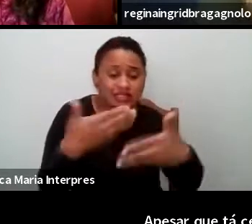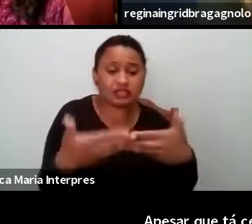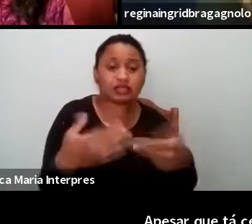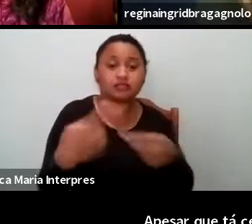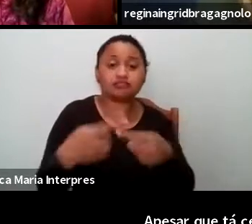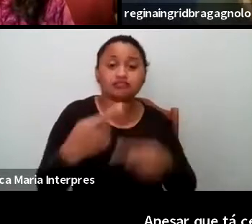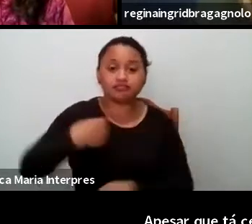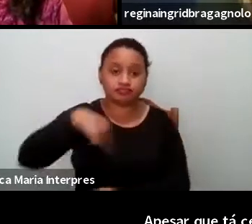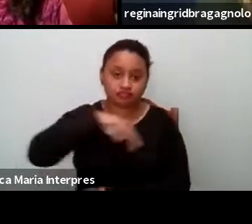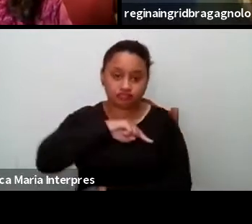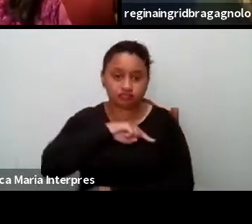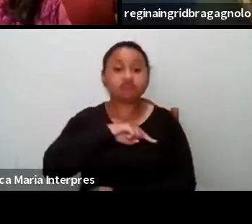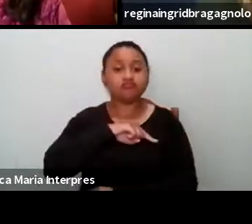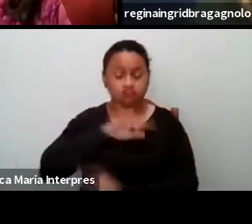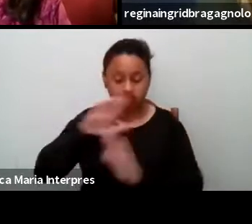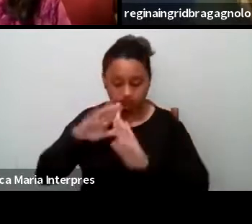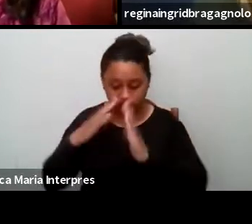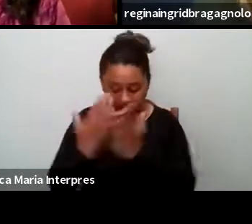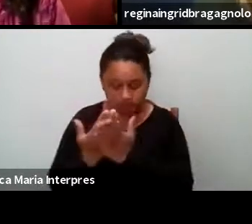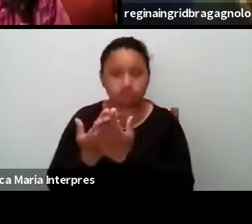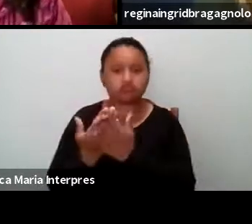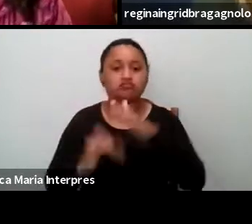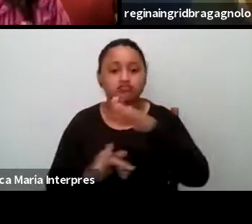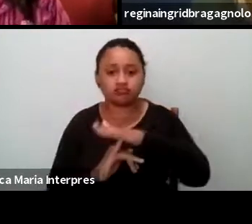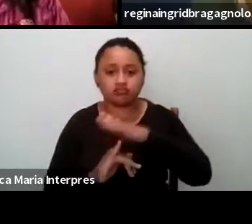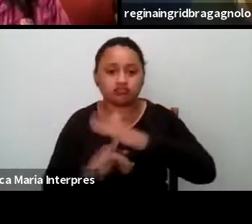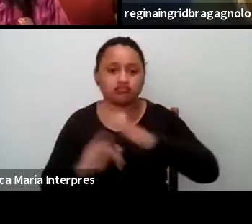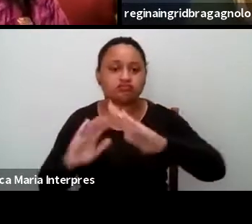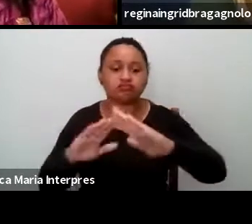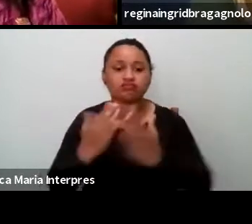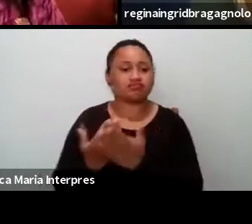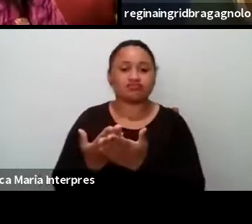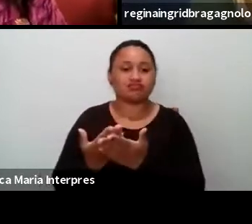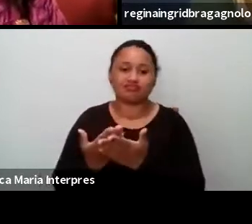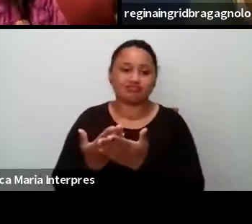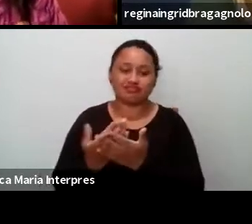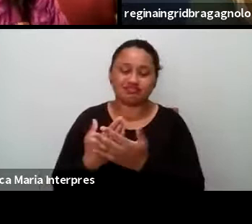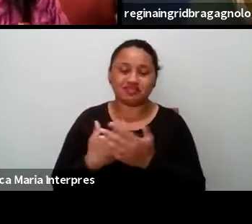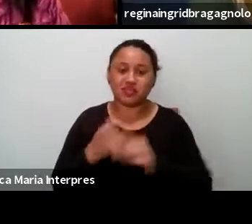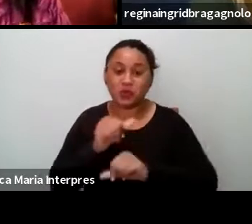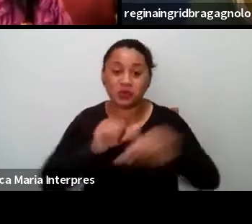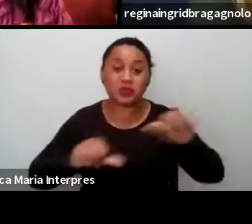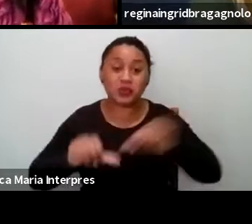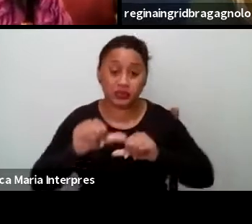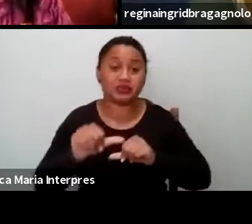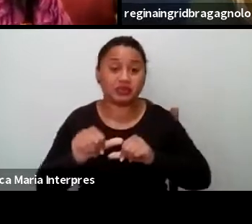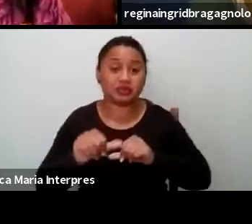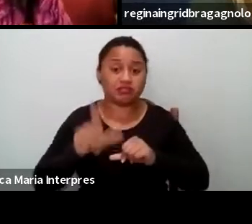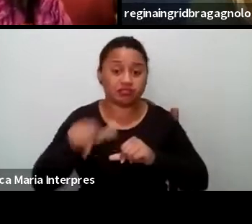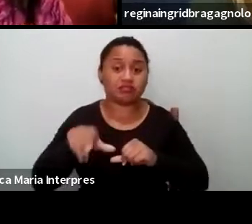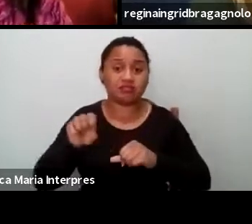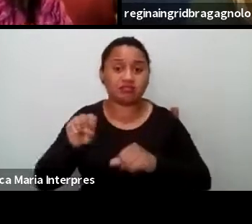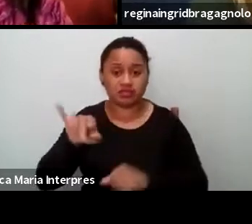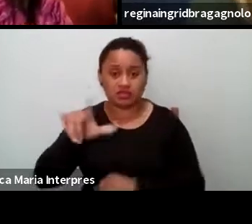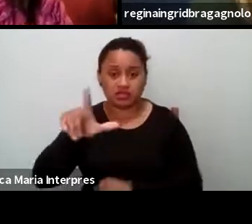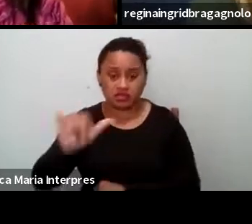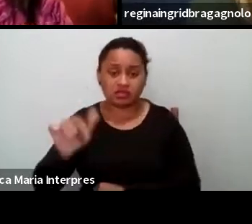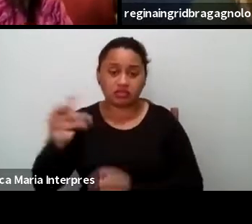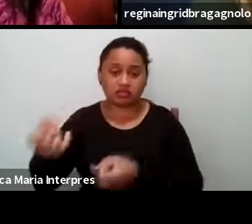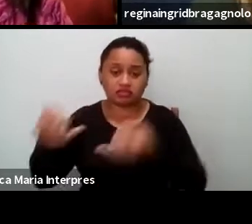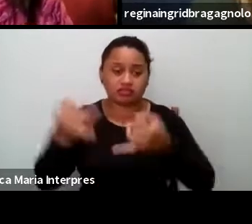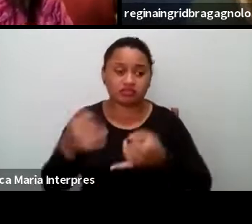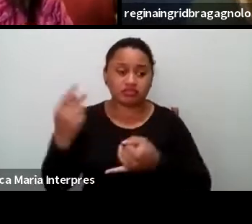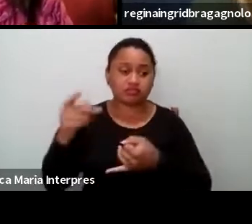como escola, instituição, não se reelabora? É, né, a Silvia tá, foi perfeita a falar da Silvia.